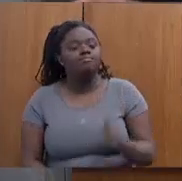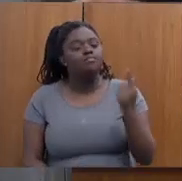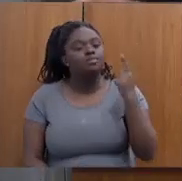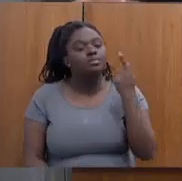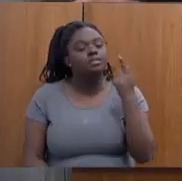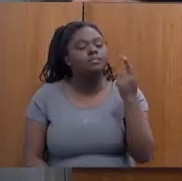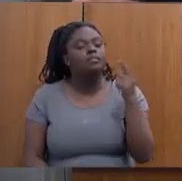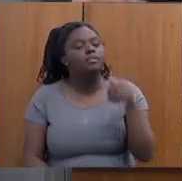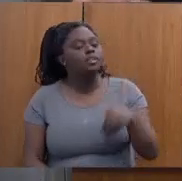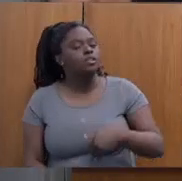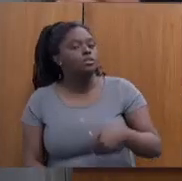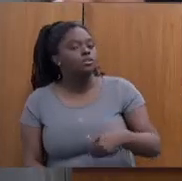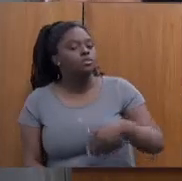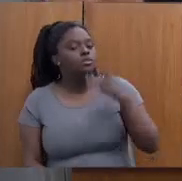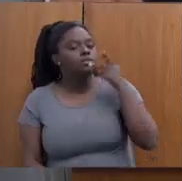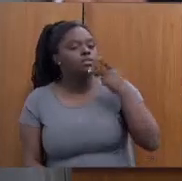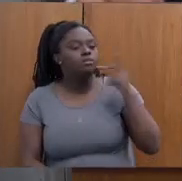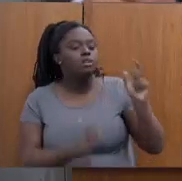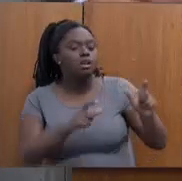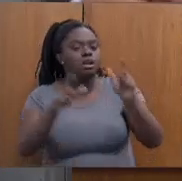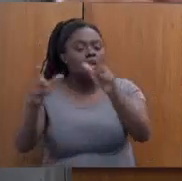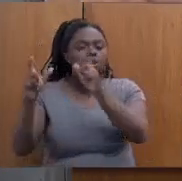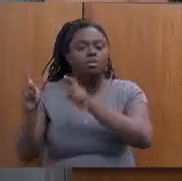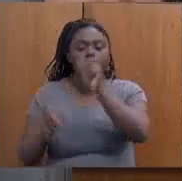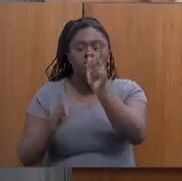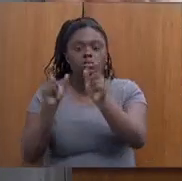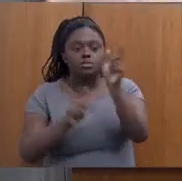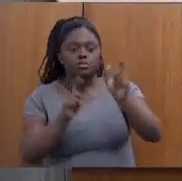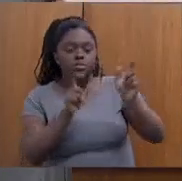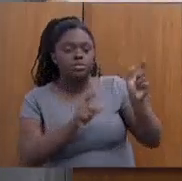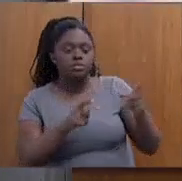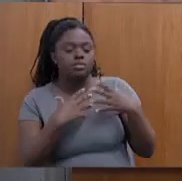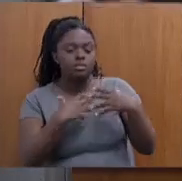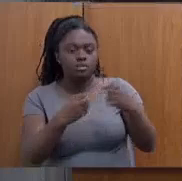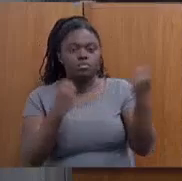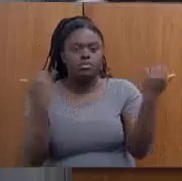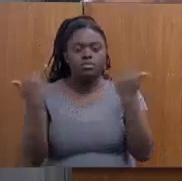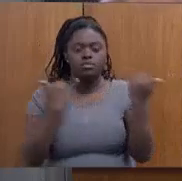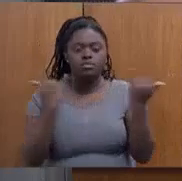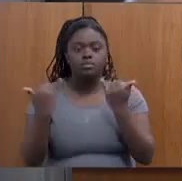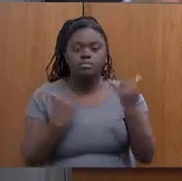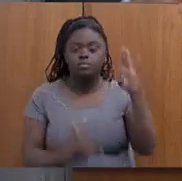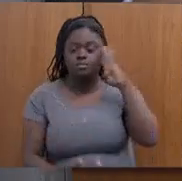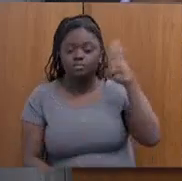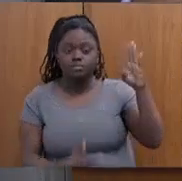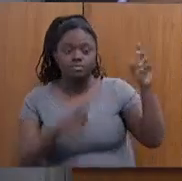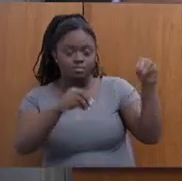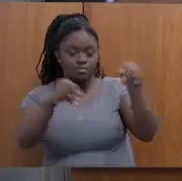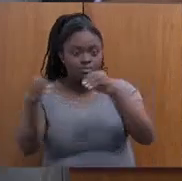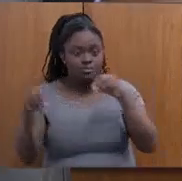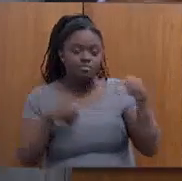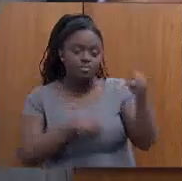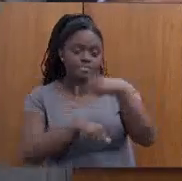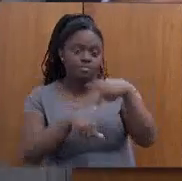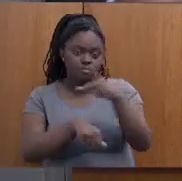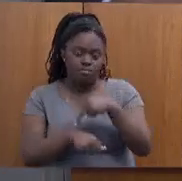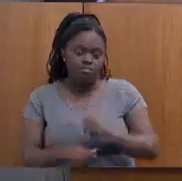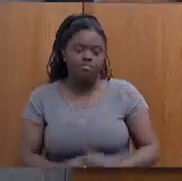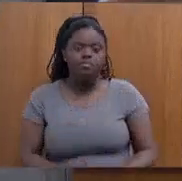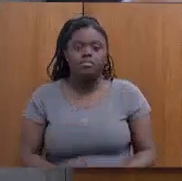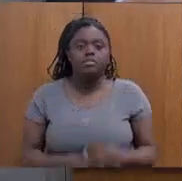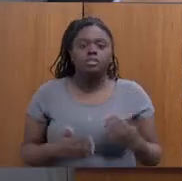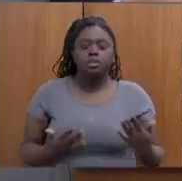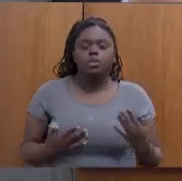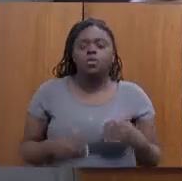falava onde é que estão as pessoas que se beneficiavam das informações, inclusive, acerca das terras desse país. Então, um país tão